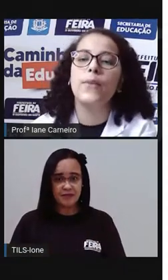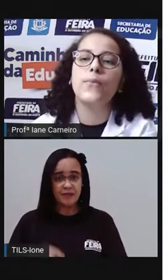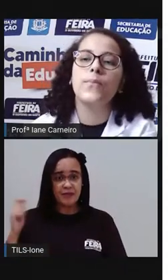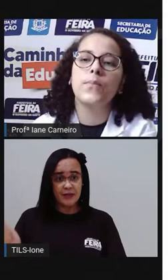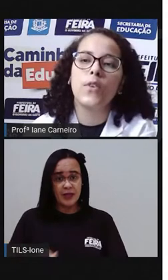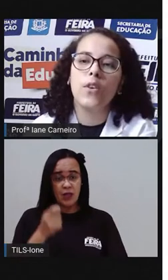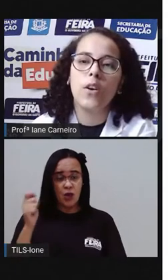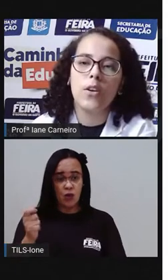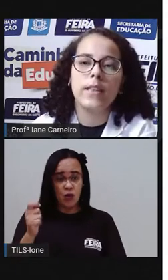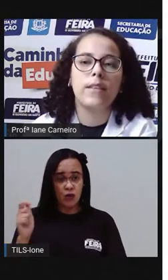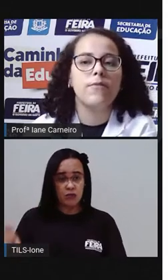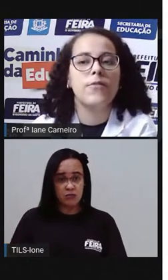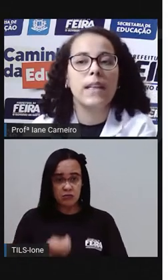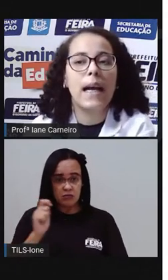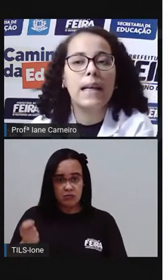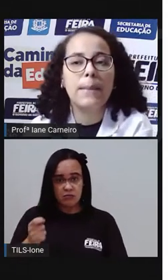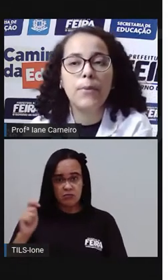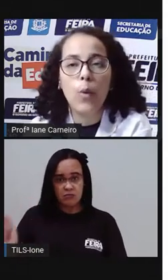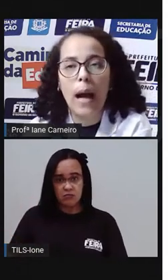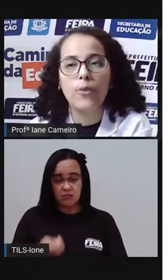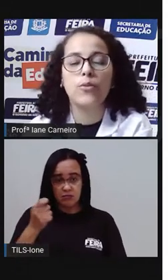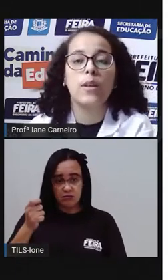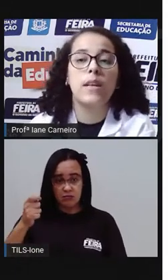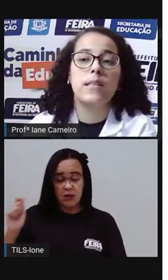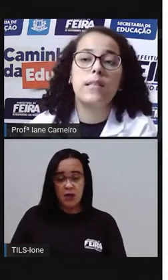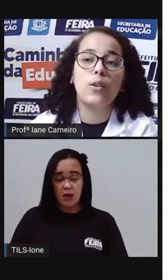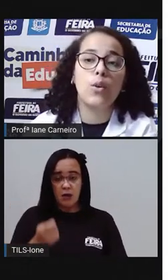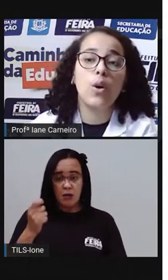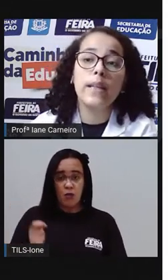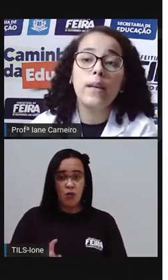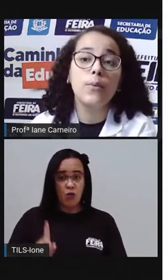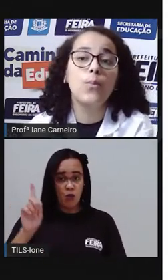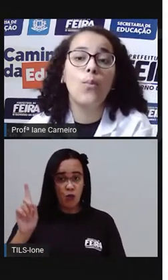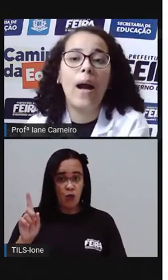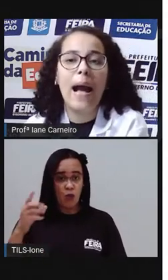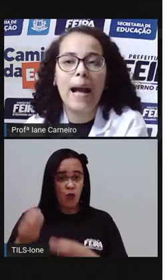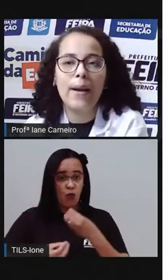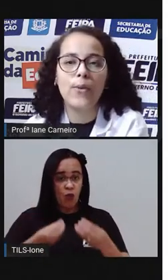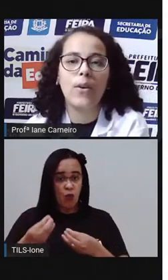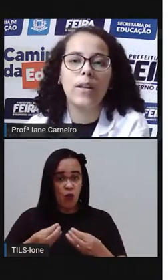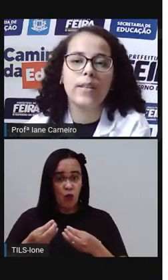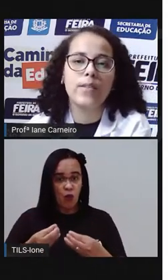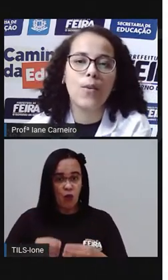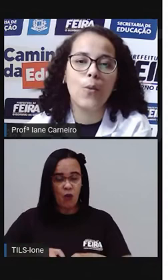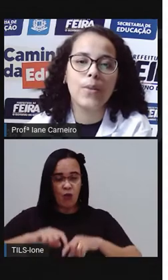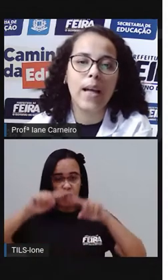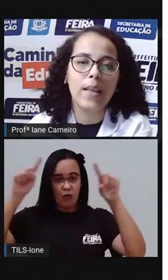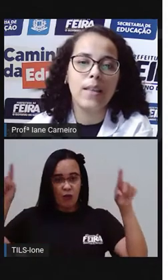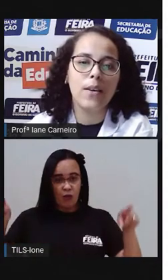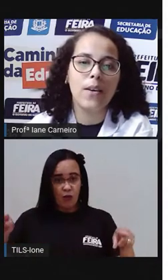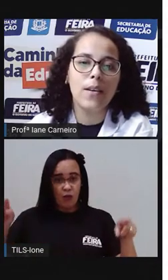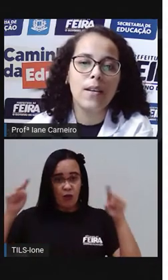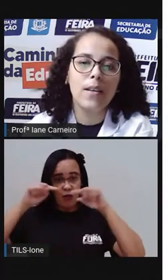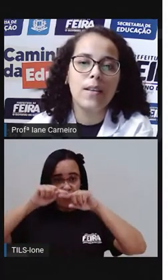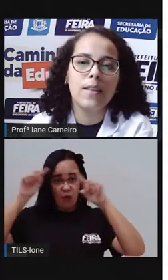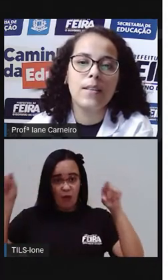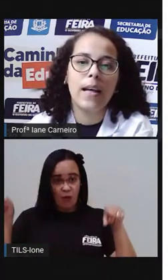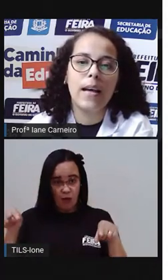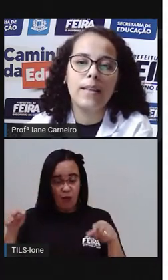primeiro. Corda, virada para o alto. Se torna um arco. Olha só como está aqui,